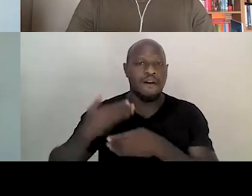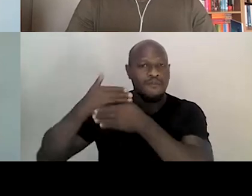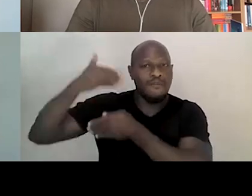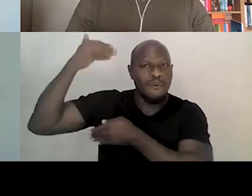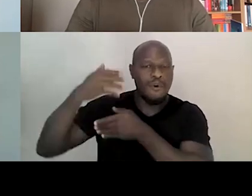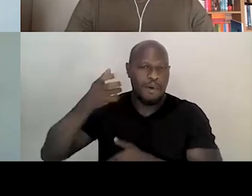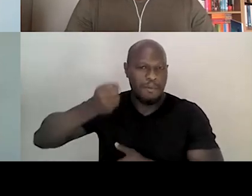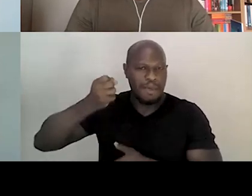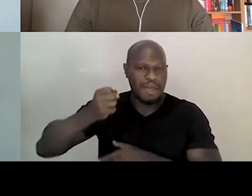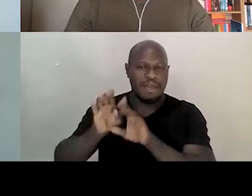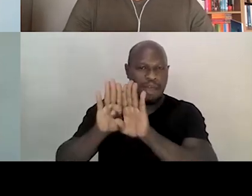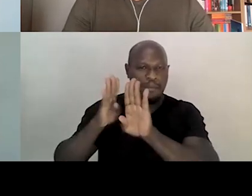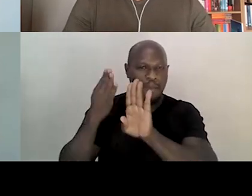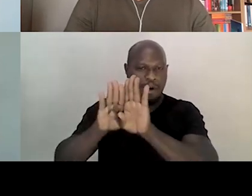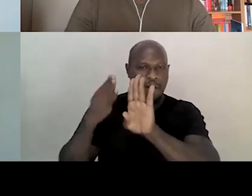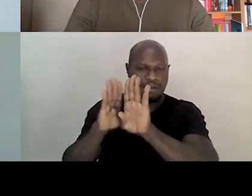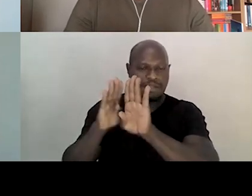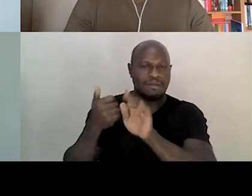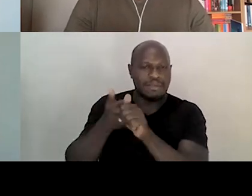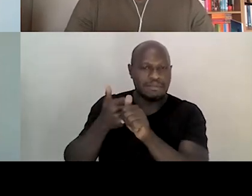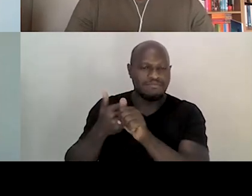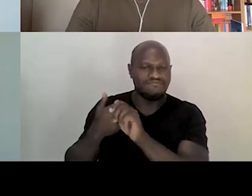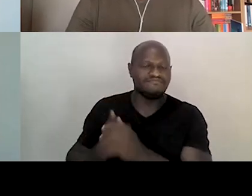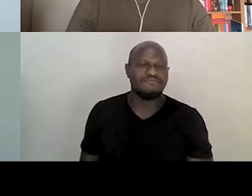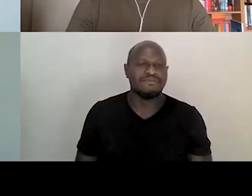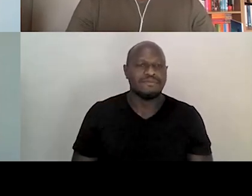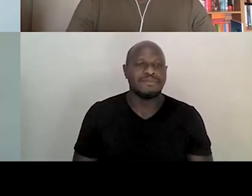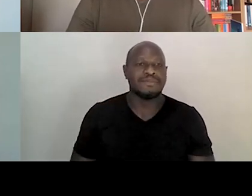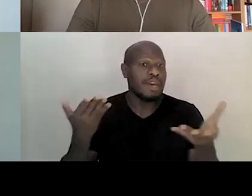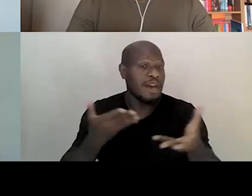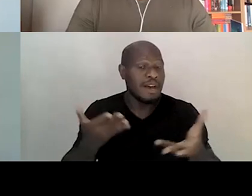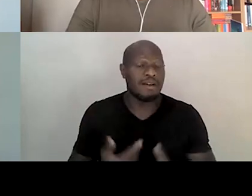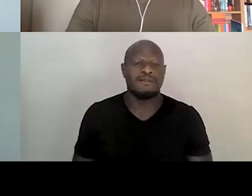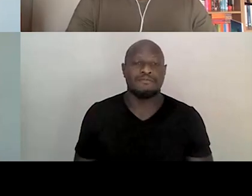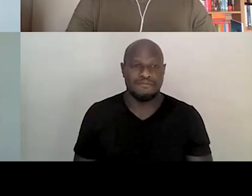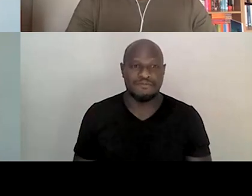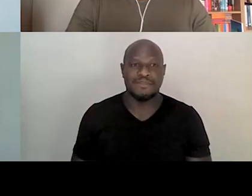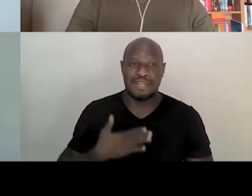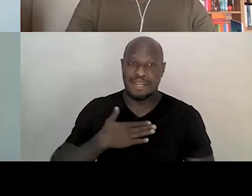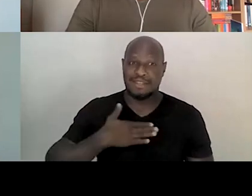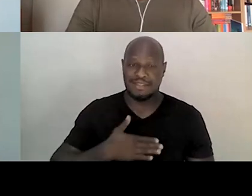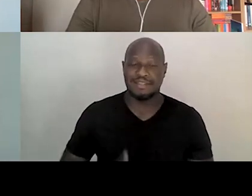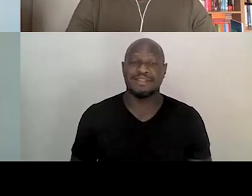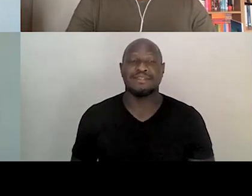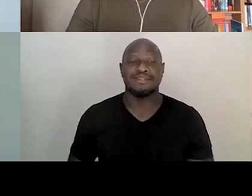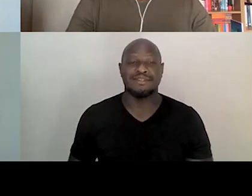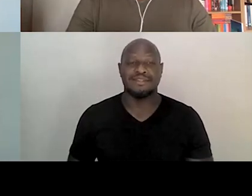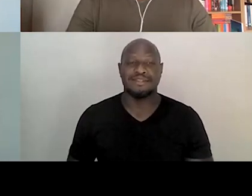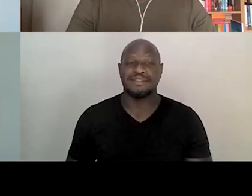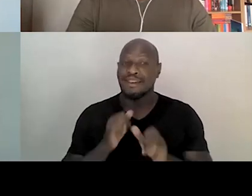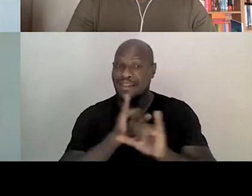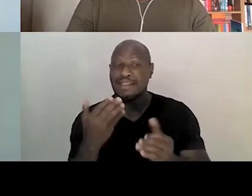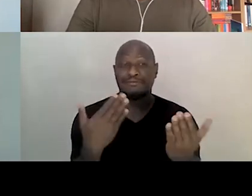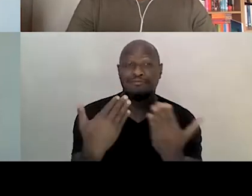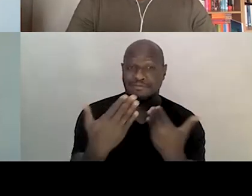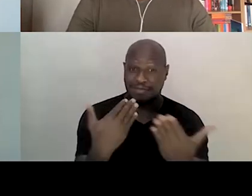no meio da parede. E agora, gostaria de enfatizar que vocês também... Esse é um baixo papo